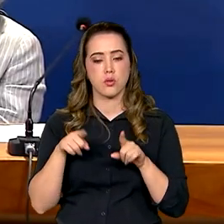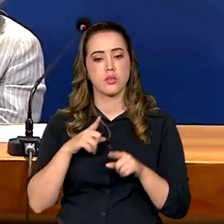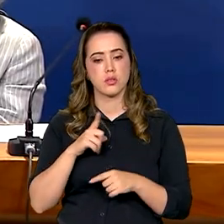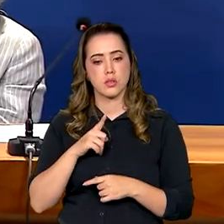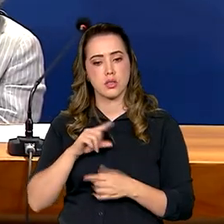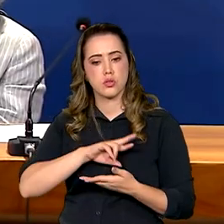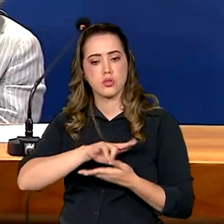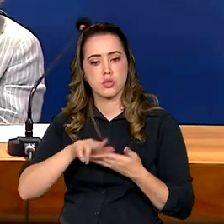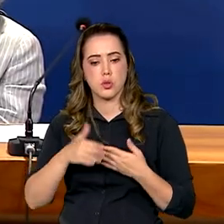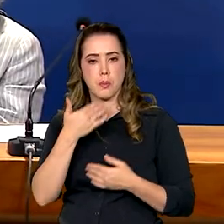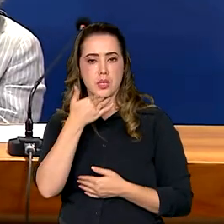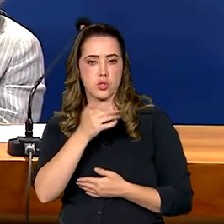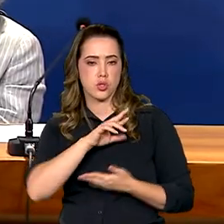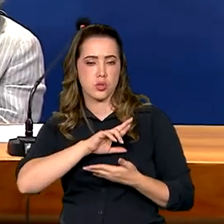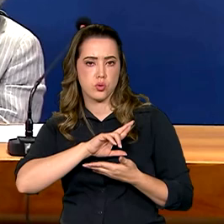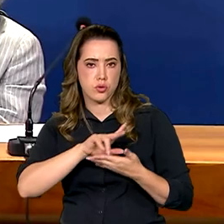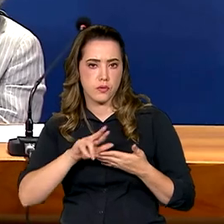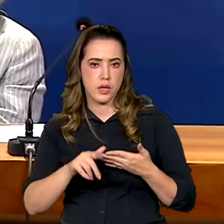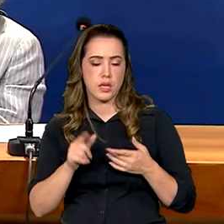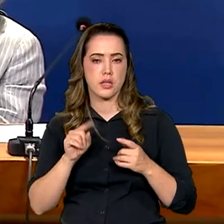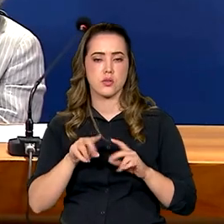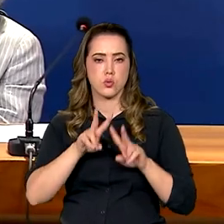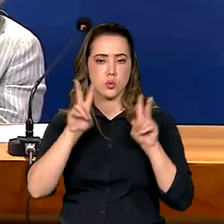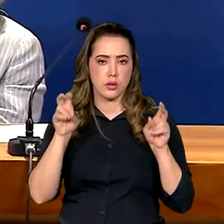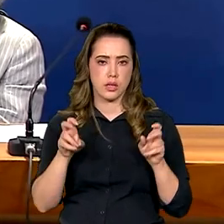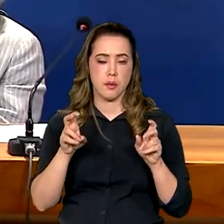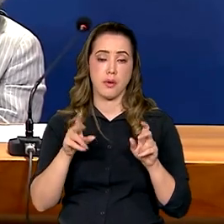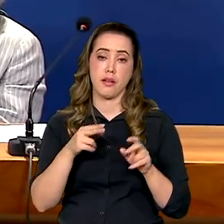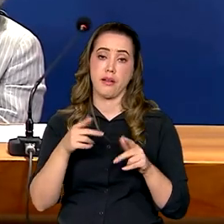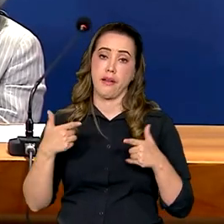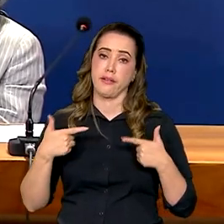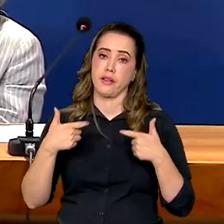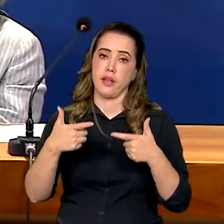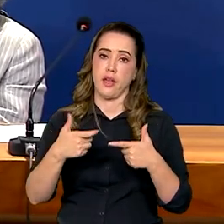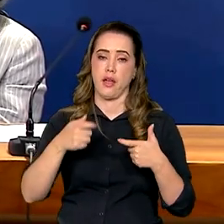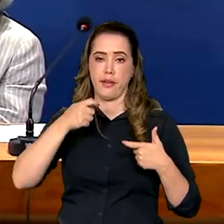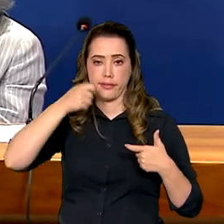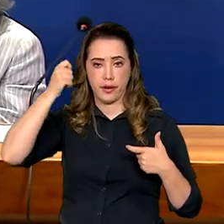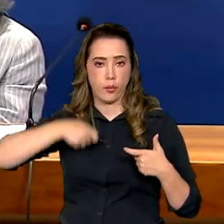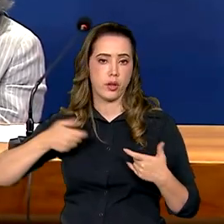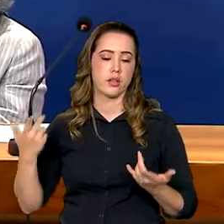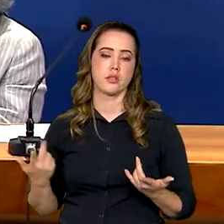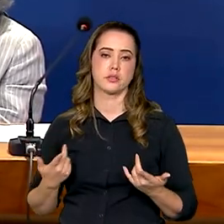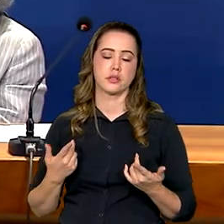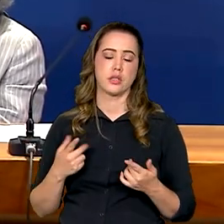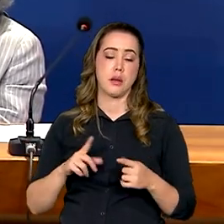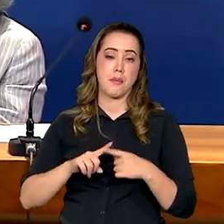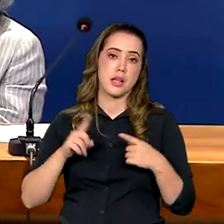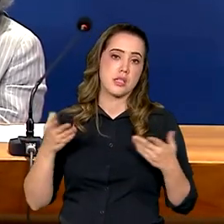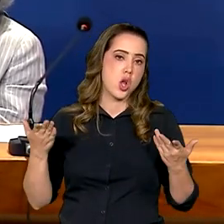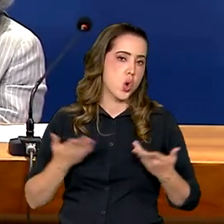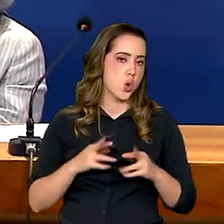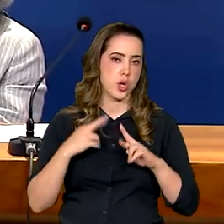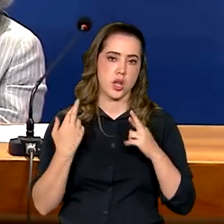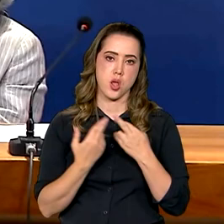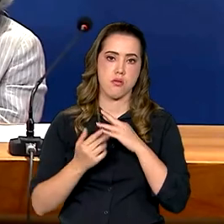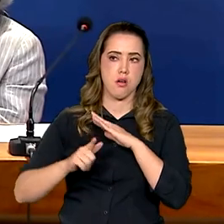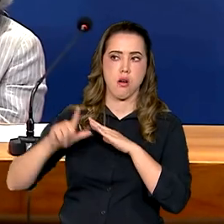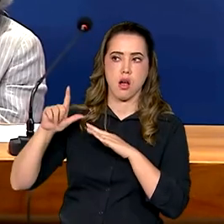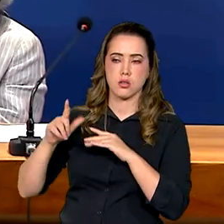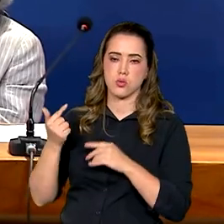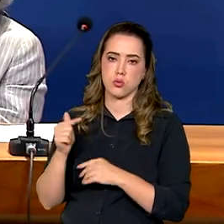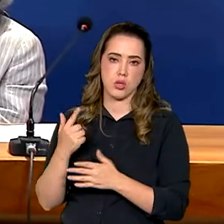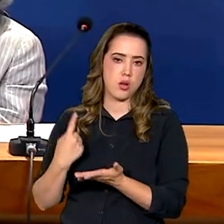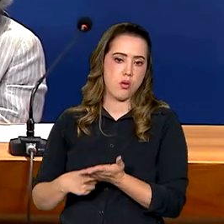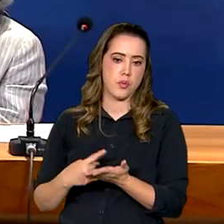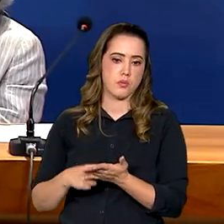recorrentes de tratamento do tema da Ucrânia. Então, embora não haja previamente nenhuma reunião prevista, porque